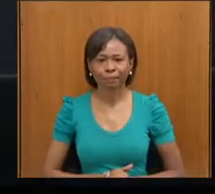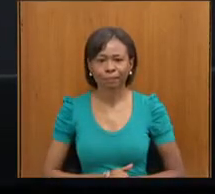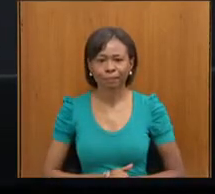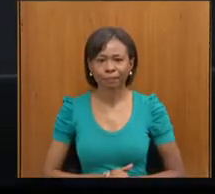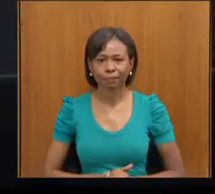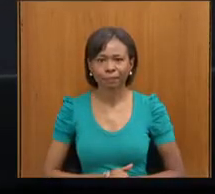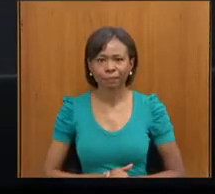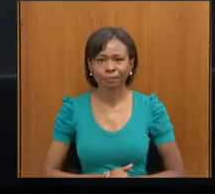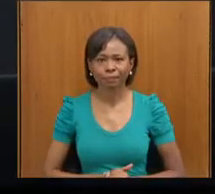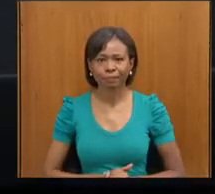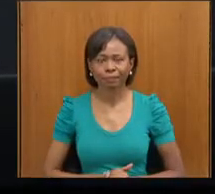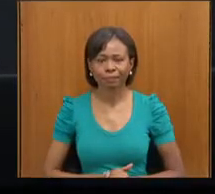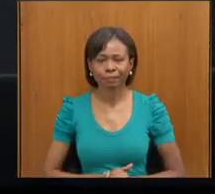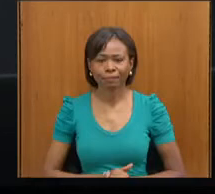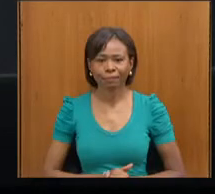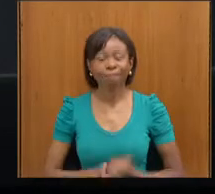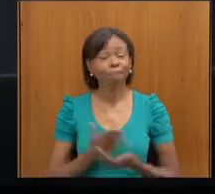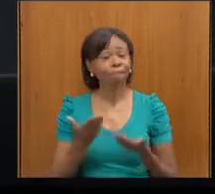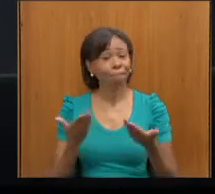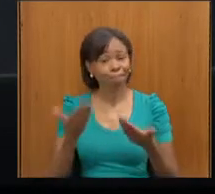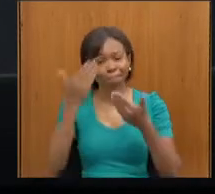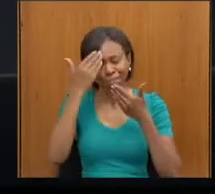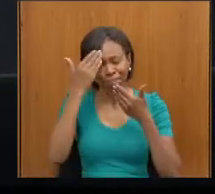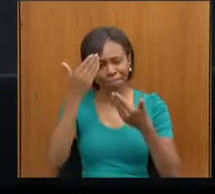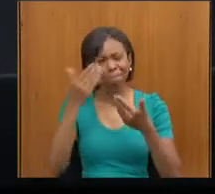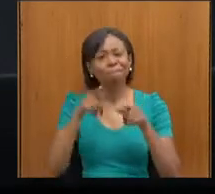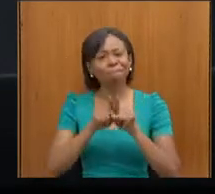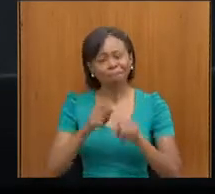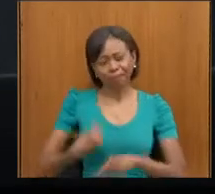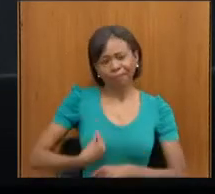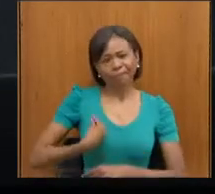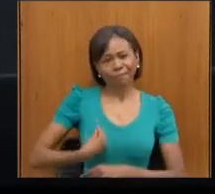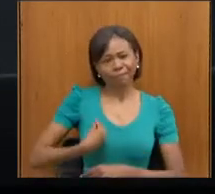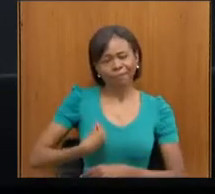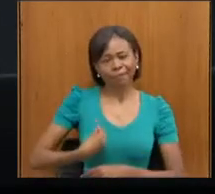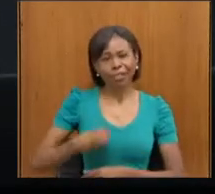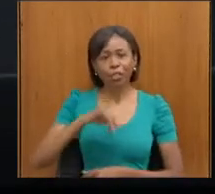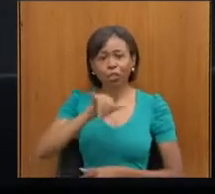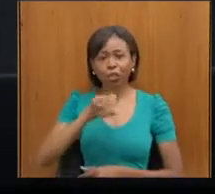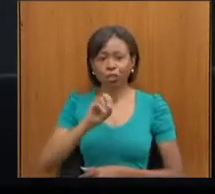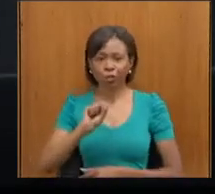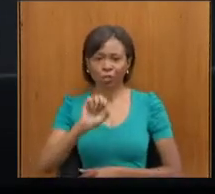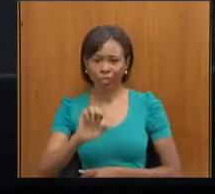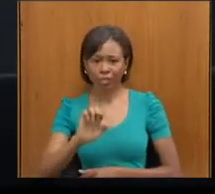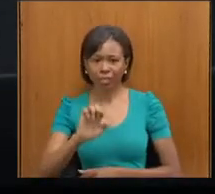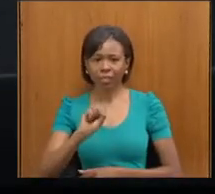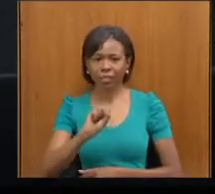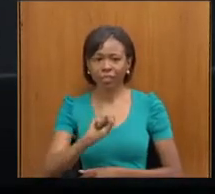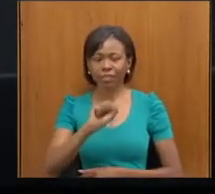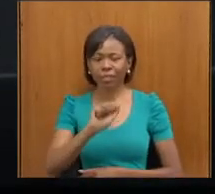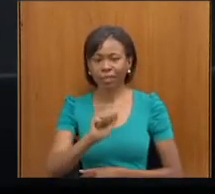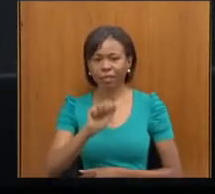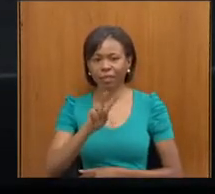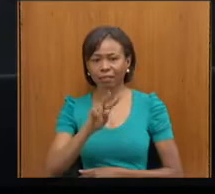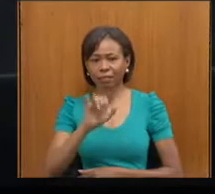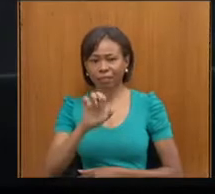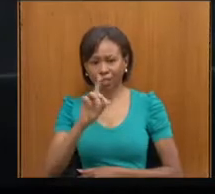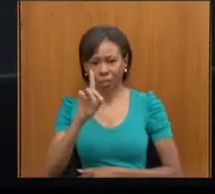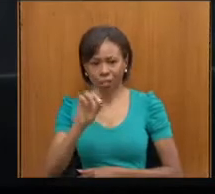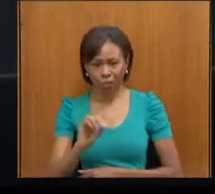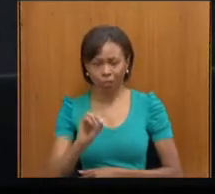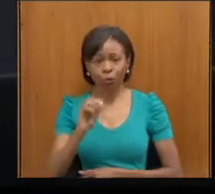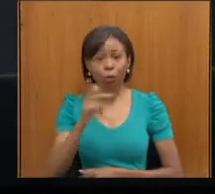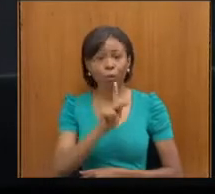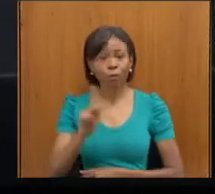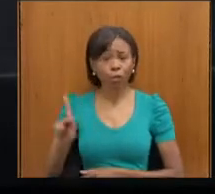registrar e agradecer a presença do senhor José Savieto Pereira, que é presidente do Conselho